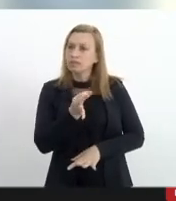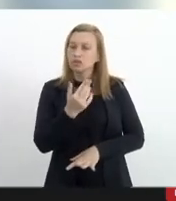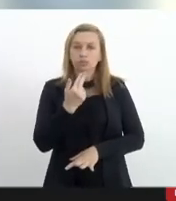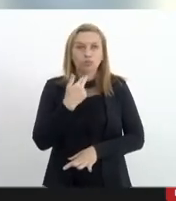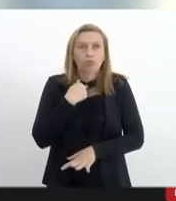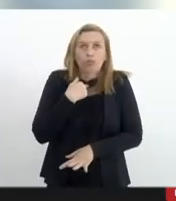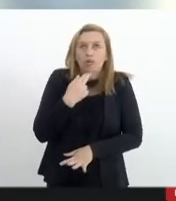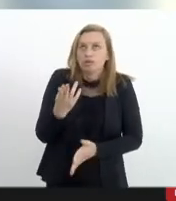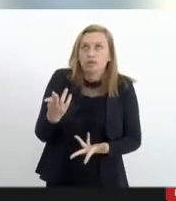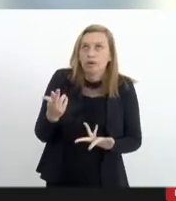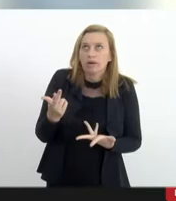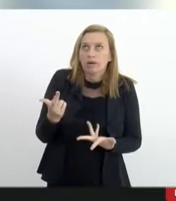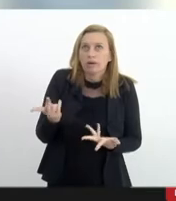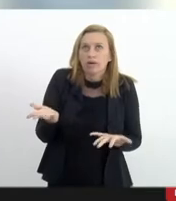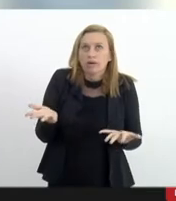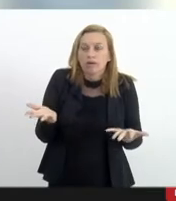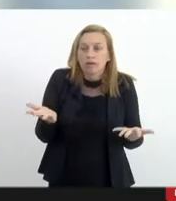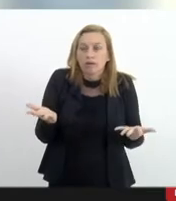posso ficar aqui